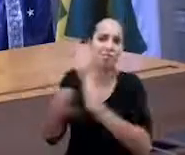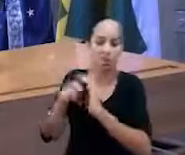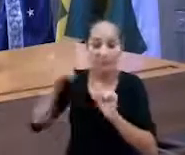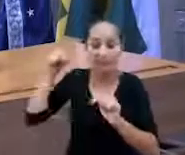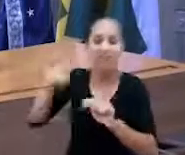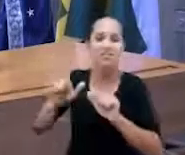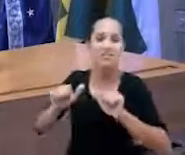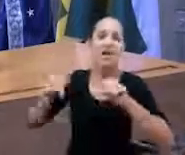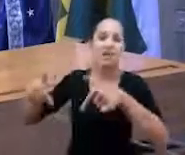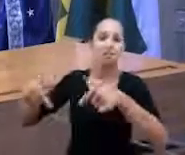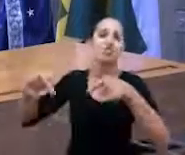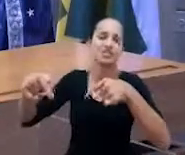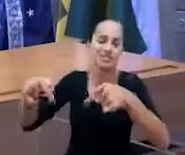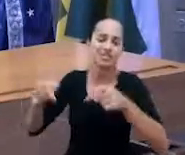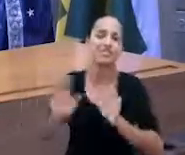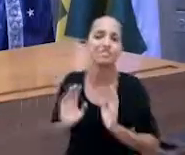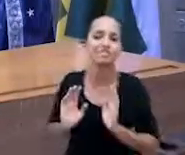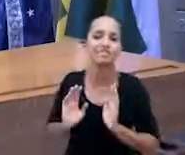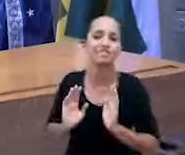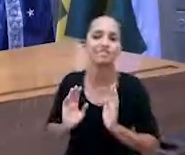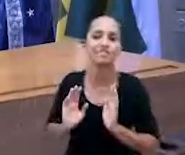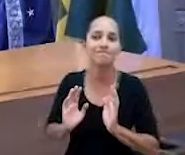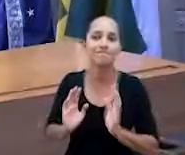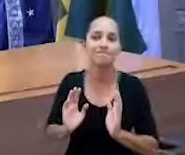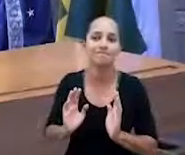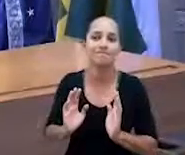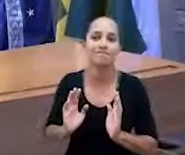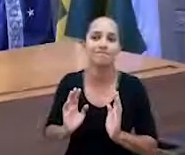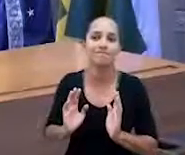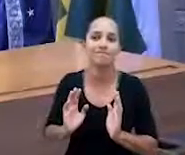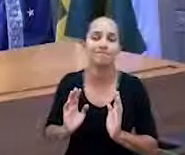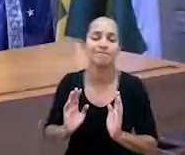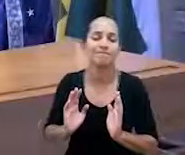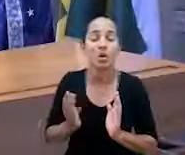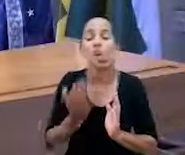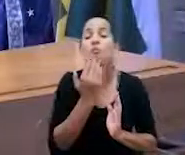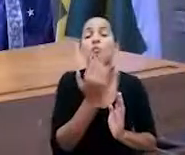Eu tenho apelado para o Cade, apelo... Estou apelando para Deus agora.